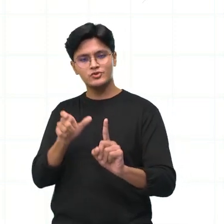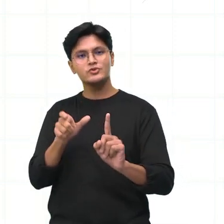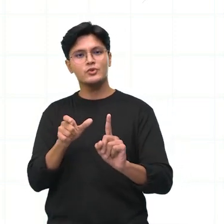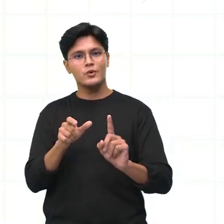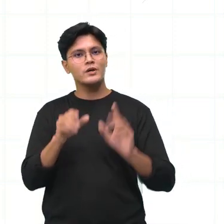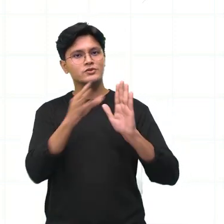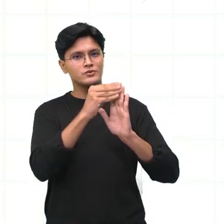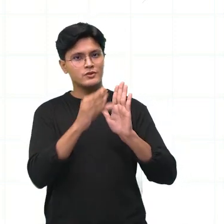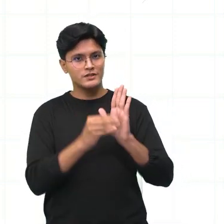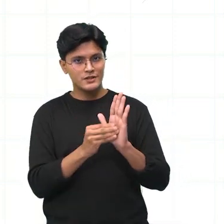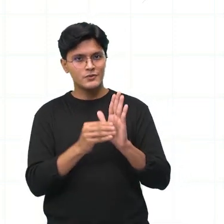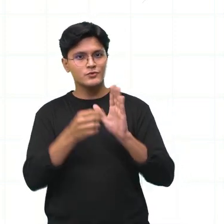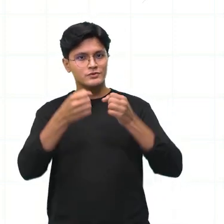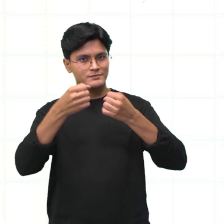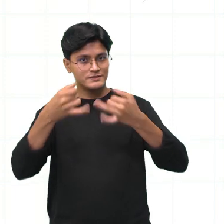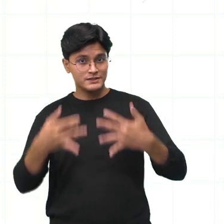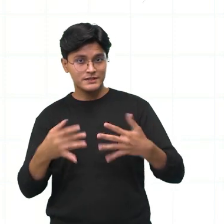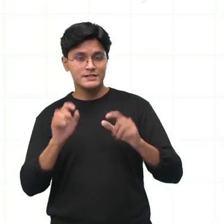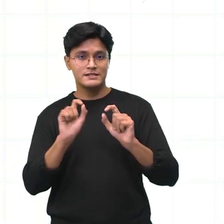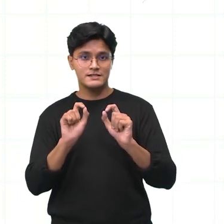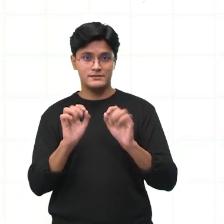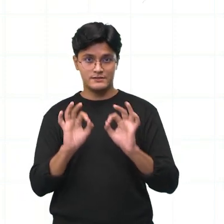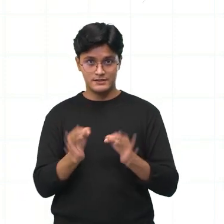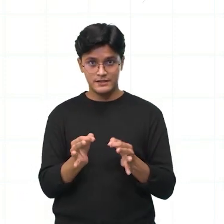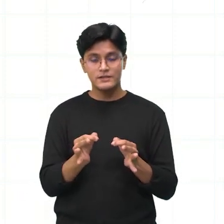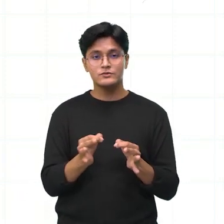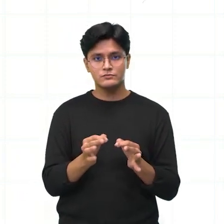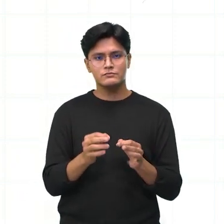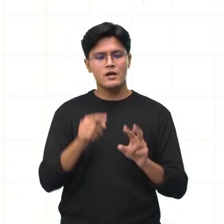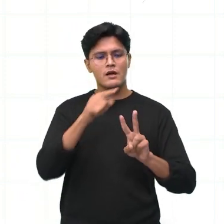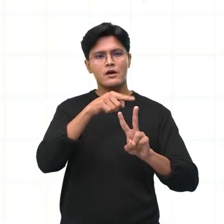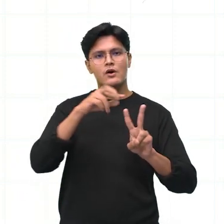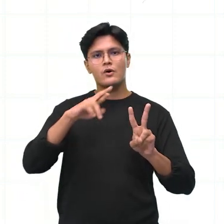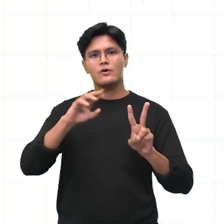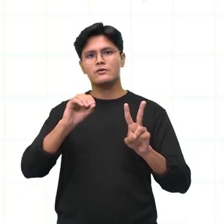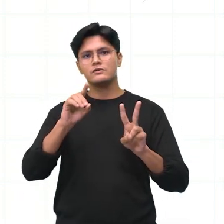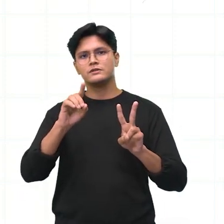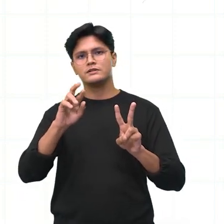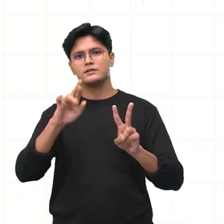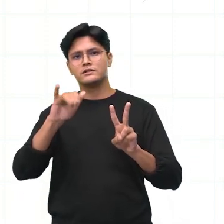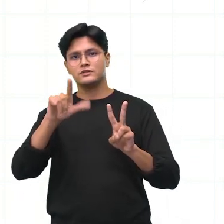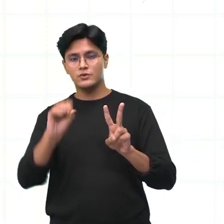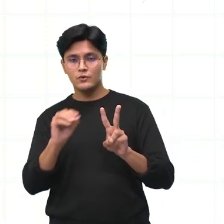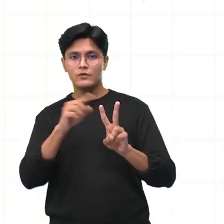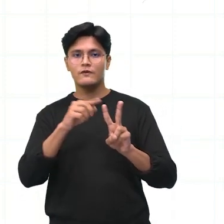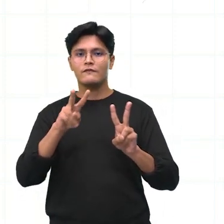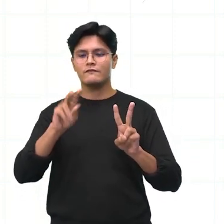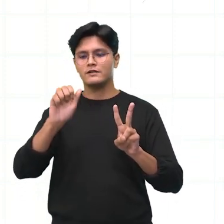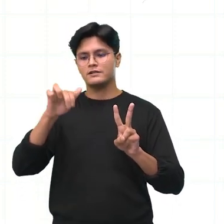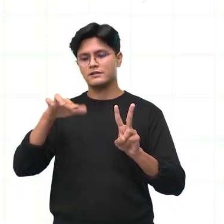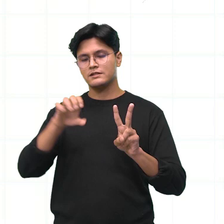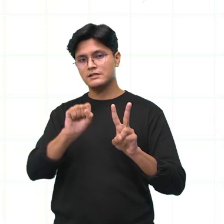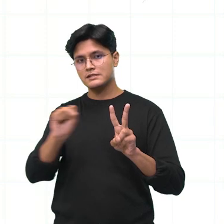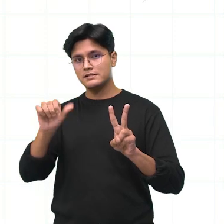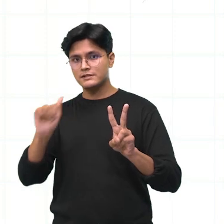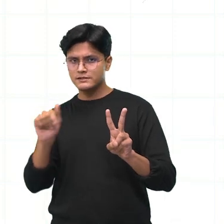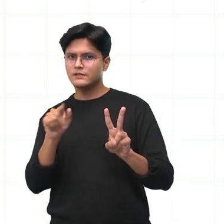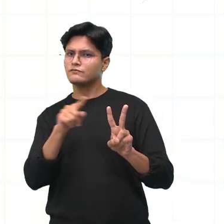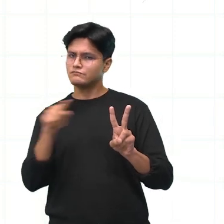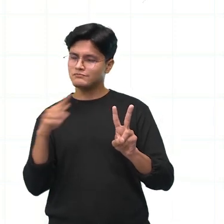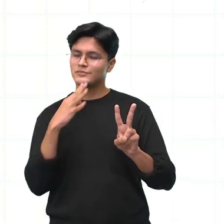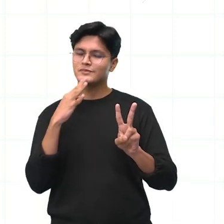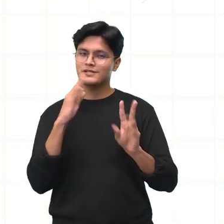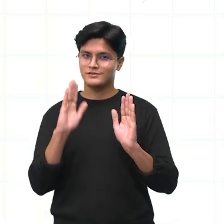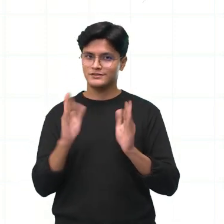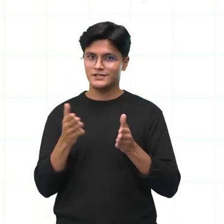ideias. Rodrigo e Vanessa, né? Que são os personagens bem conhecidos aí na vida de vocês já há uns meses,